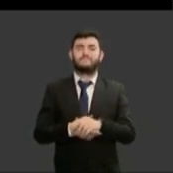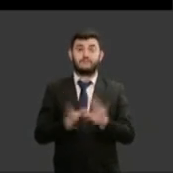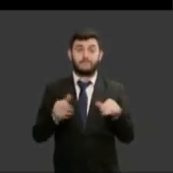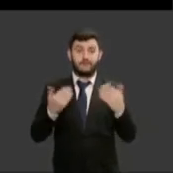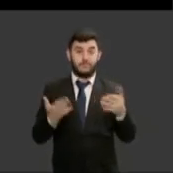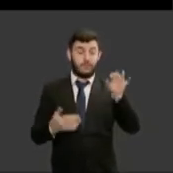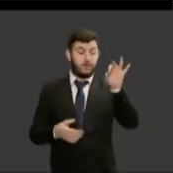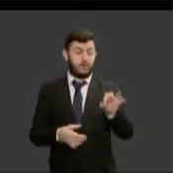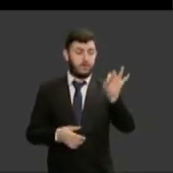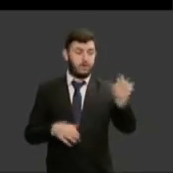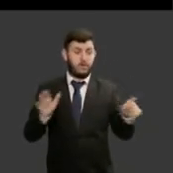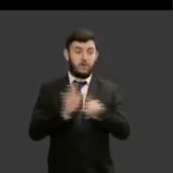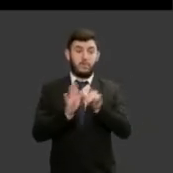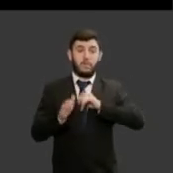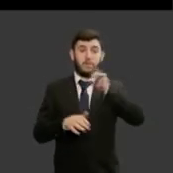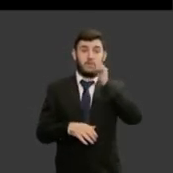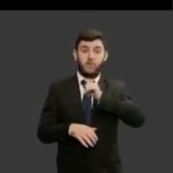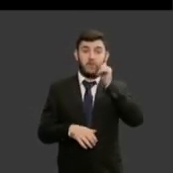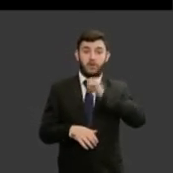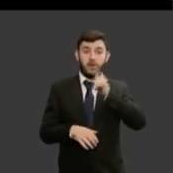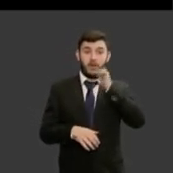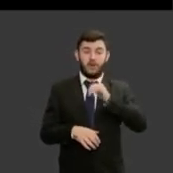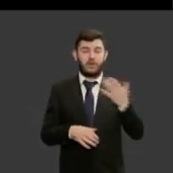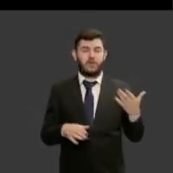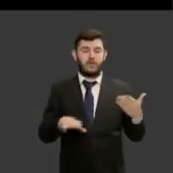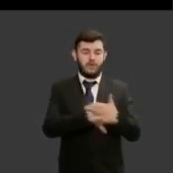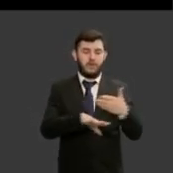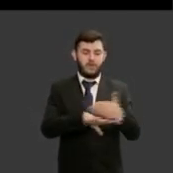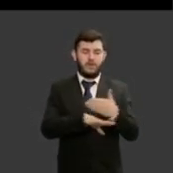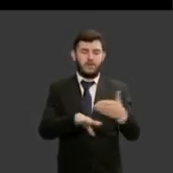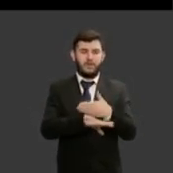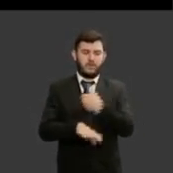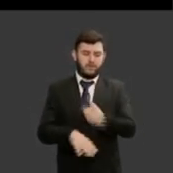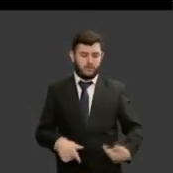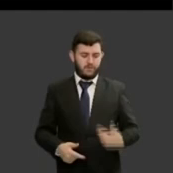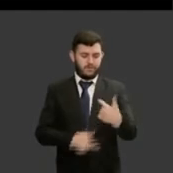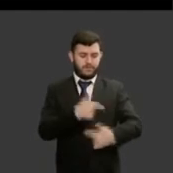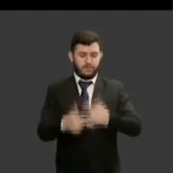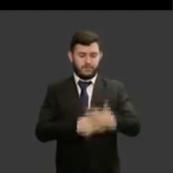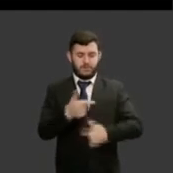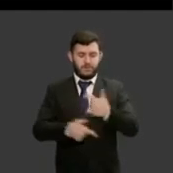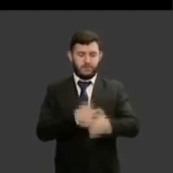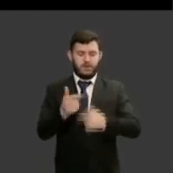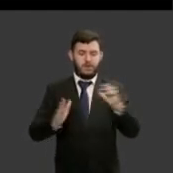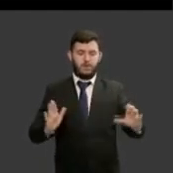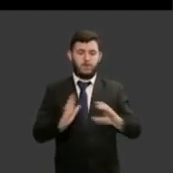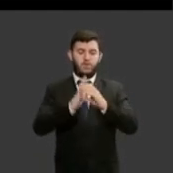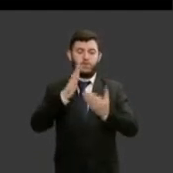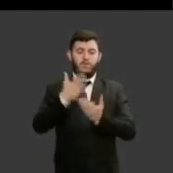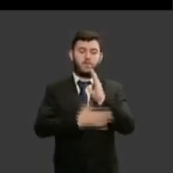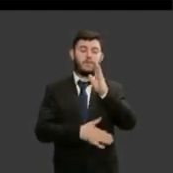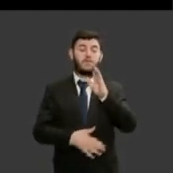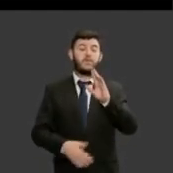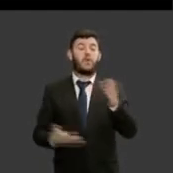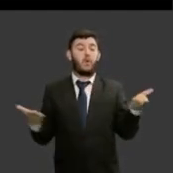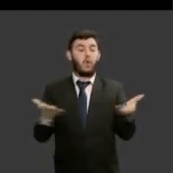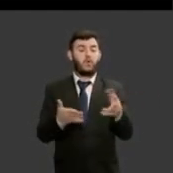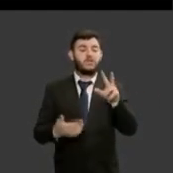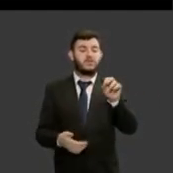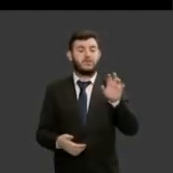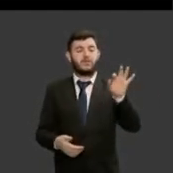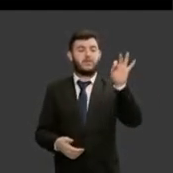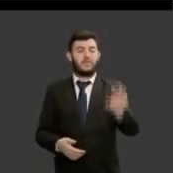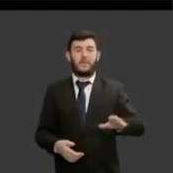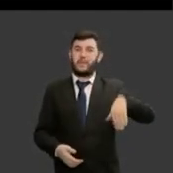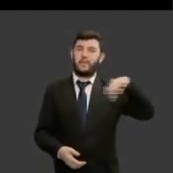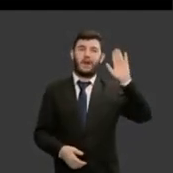percentual de ingresso de mulheres no serviço público por concurso já é hoje mais de 50% mas quando o assunto é